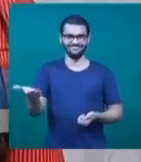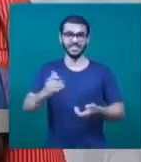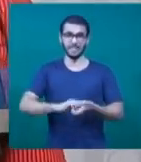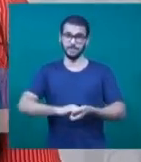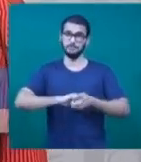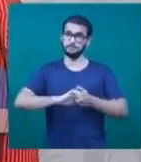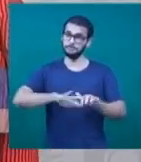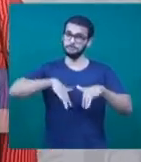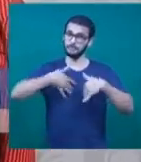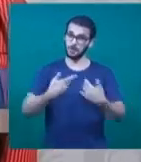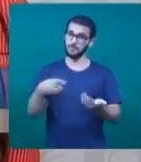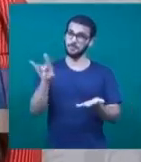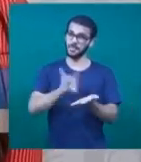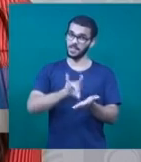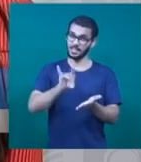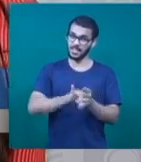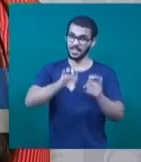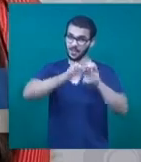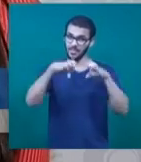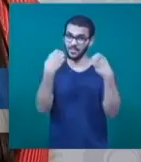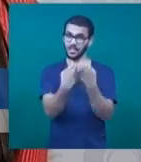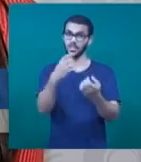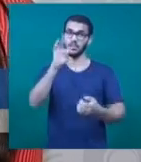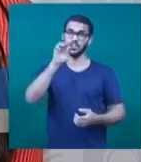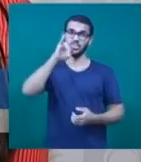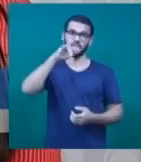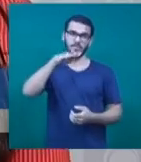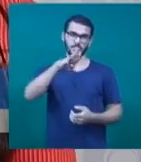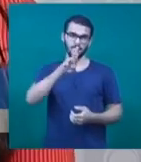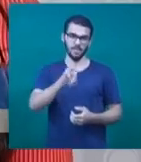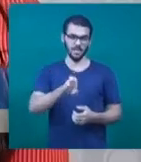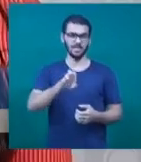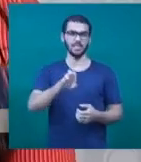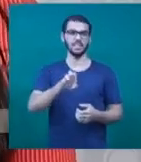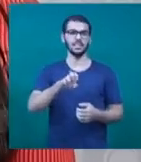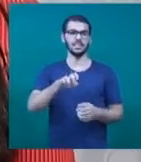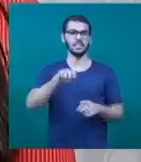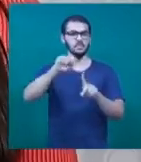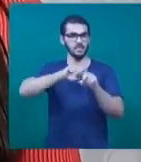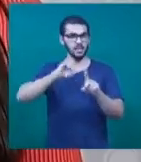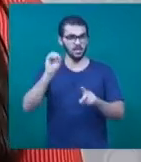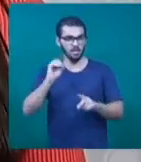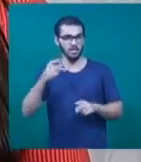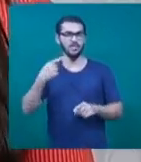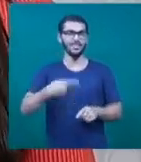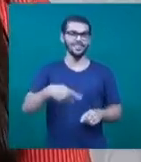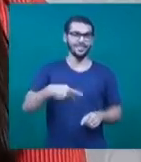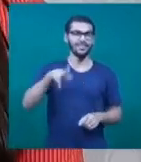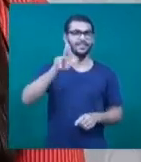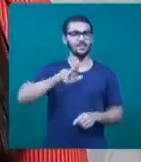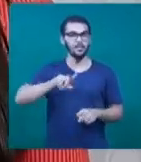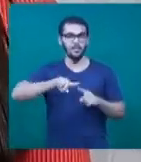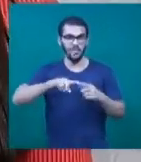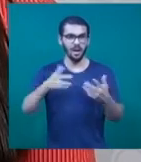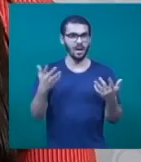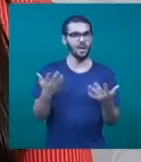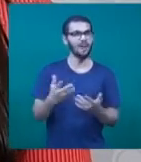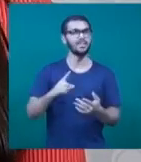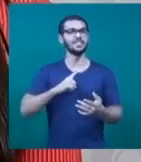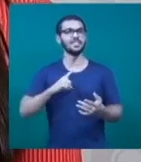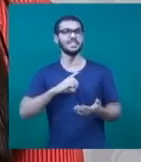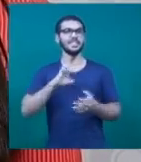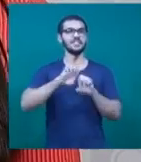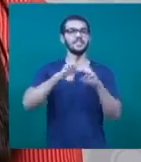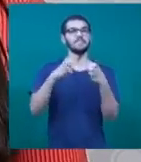Notícias. É isso mesmo. O Festival Timbre acontece apenas no mês de outubro, aqui na cidade de Uberlândia. Mas hoje já tem um evento